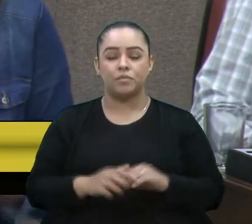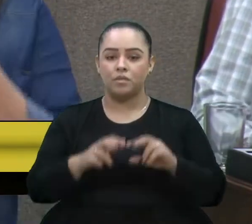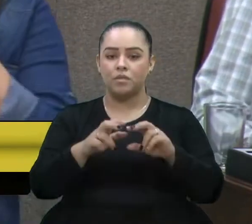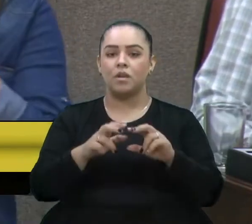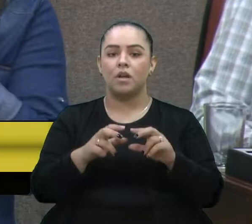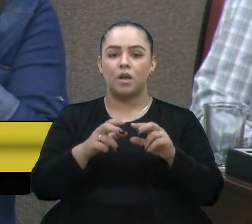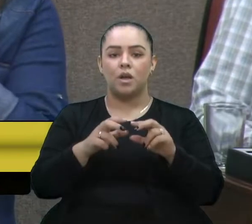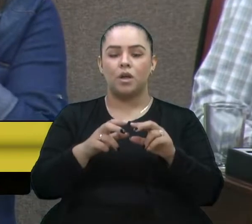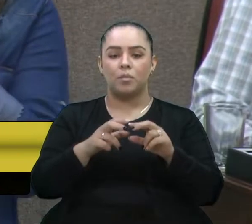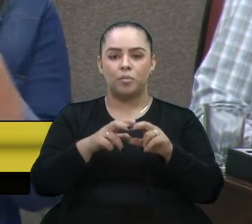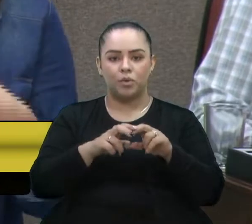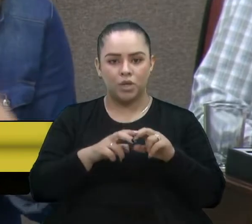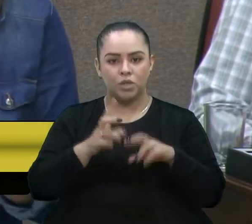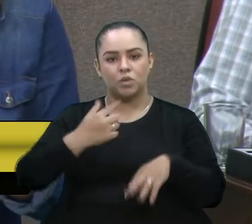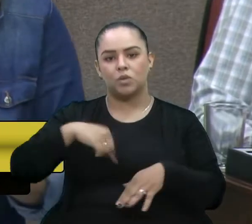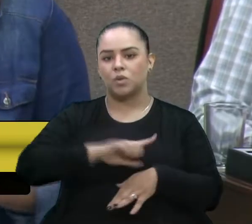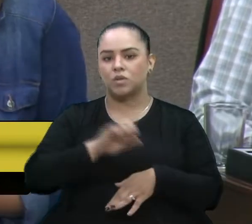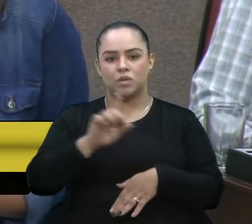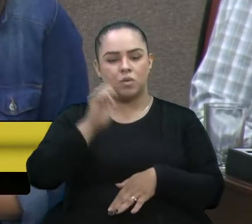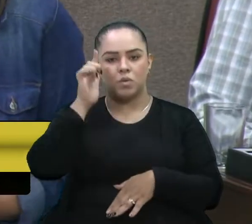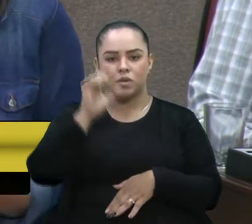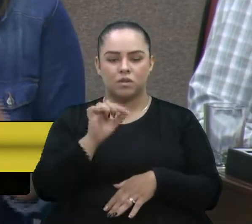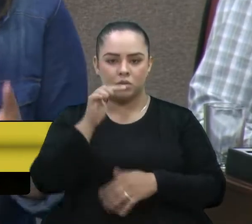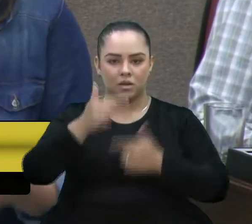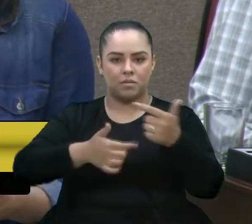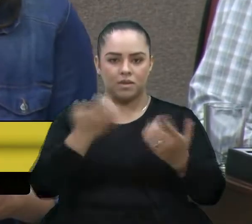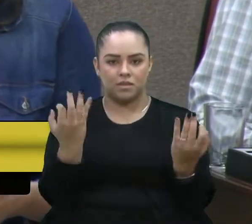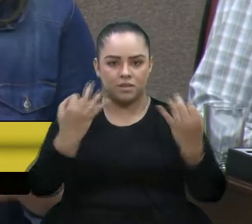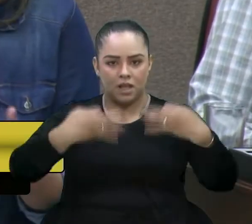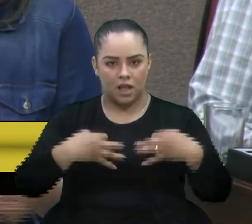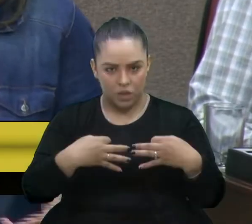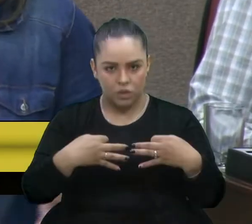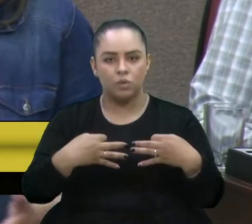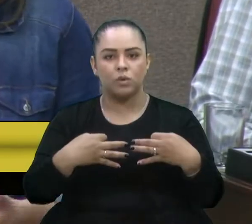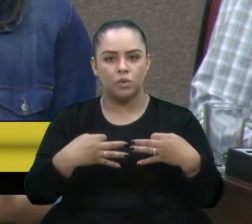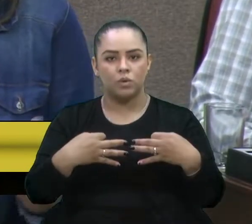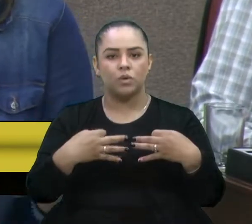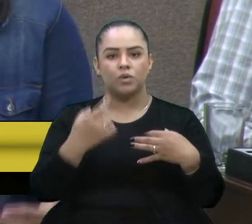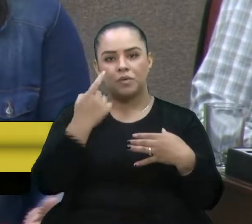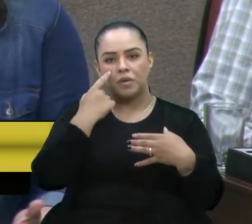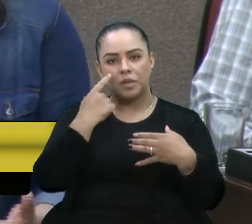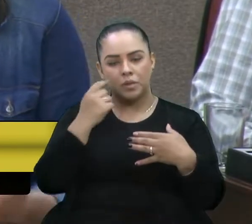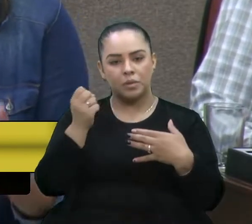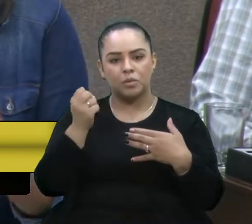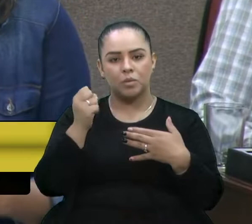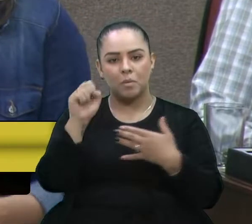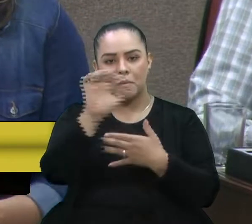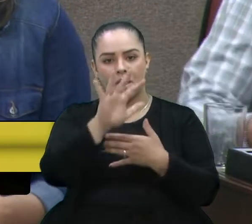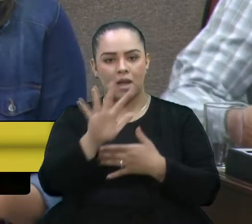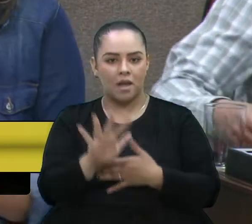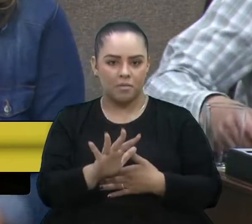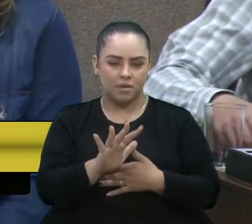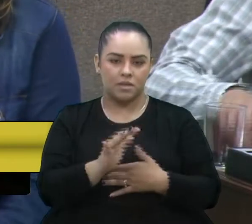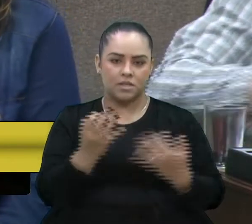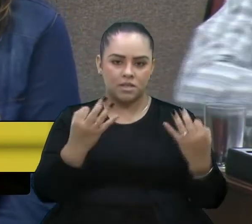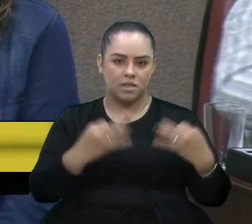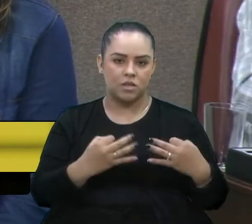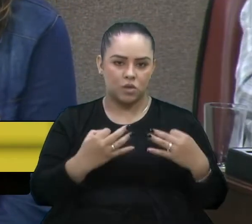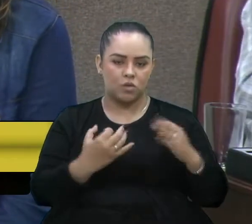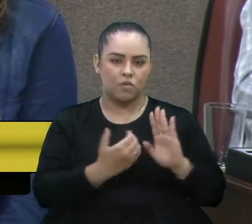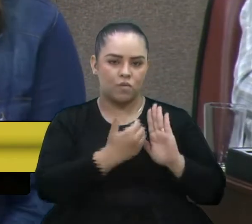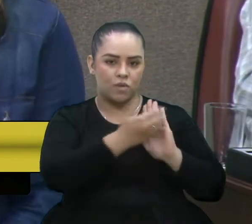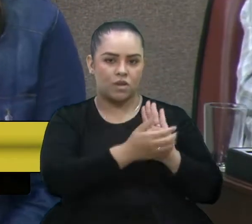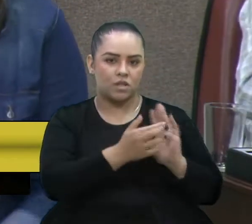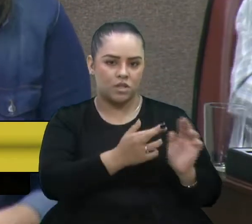acabou não conseguindo trabalhar de forma mais adequada em cima dos mapas, e ficou de fora, essa região